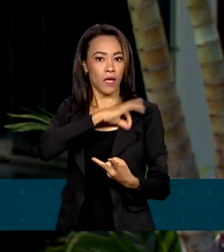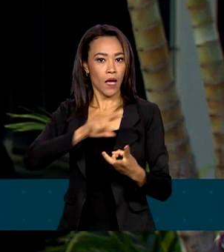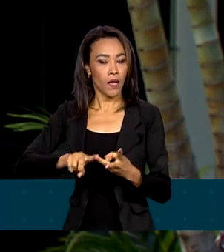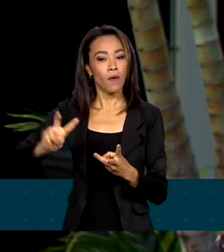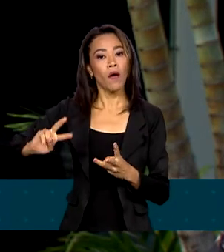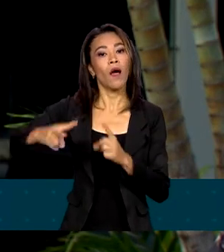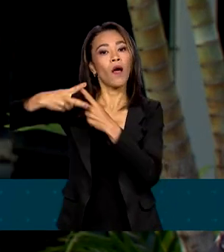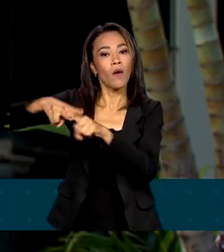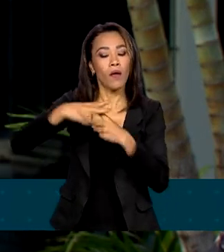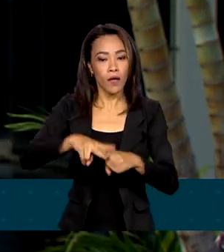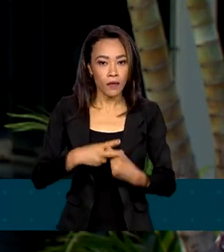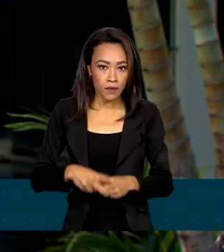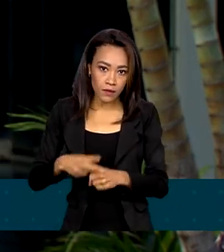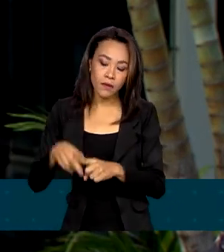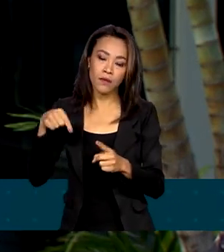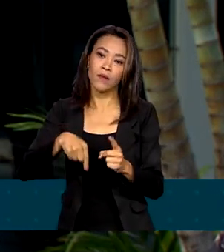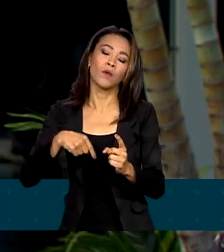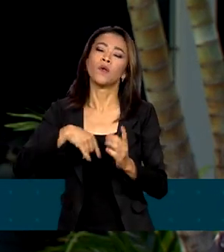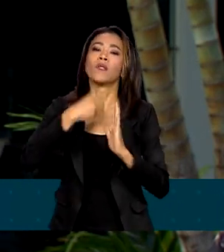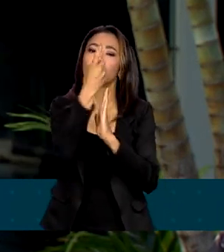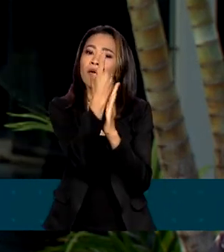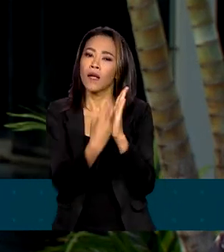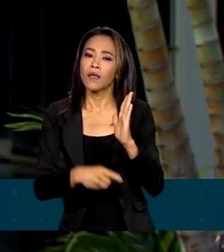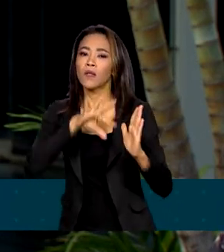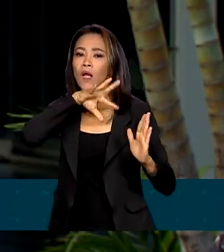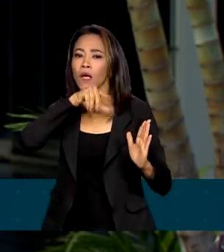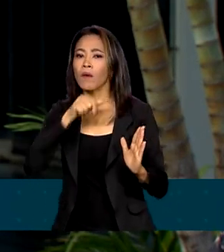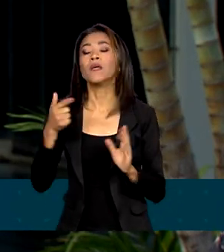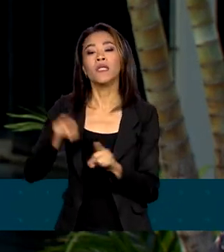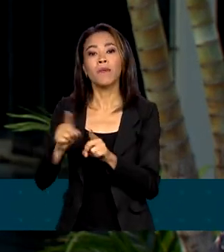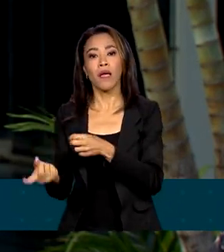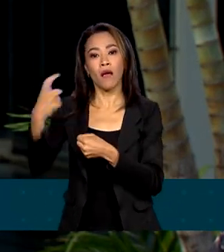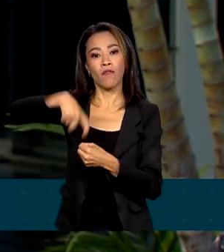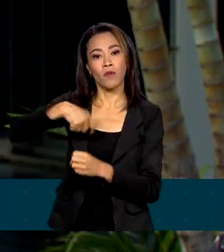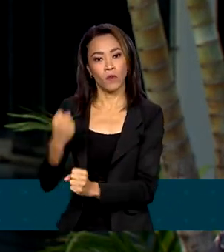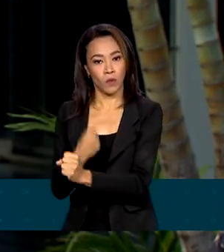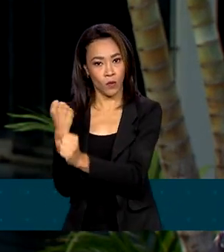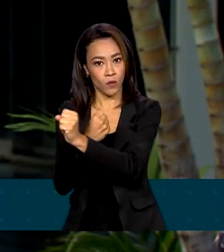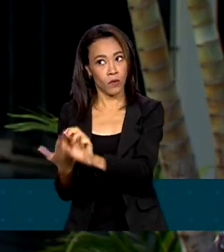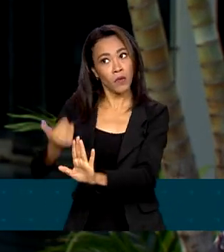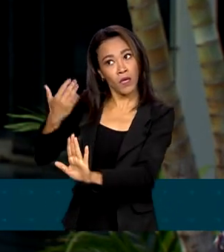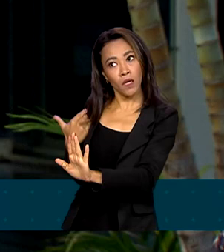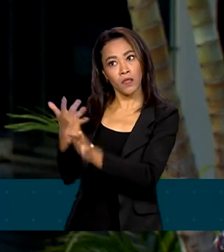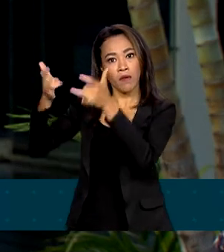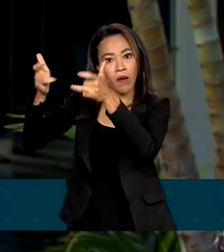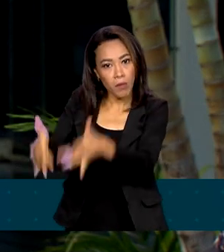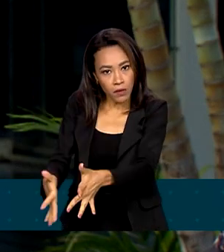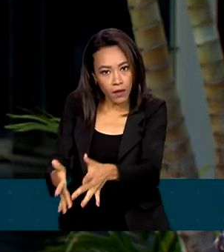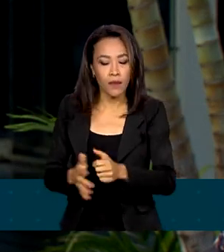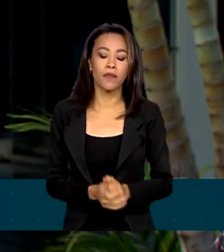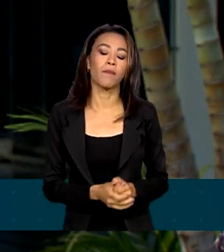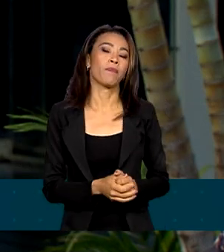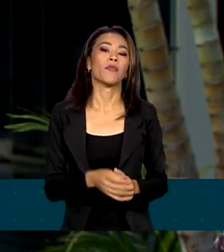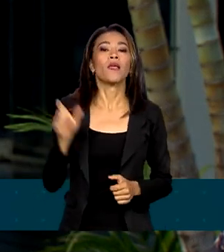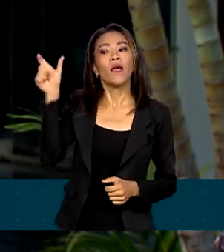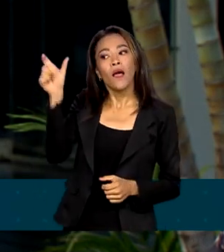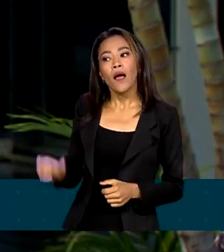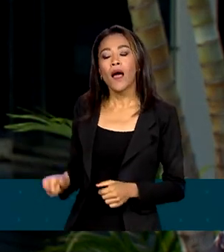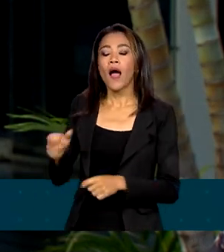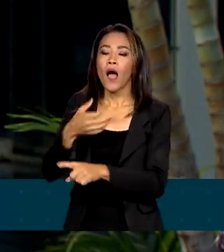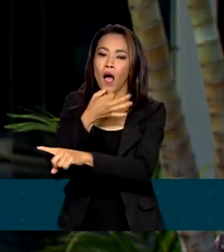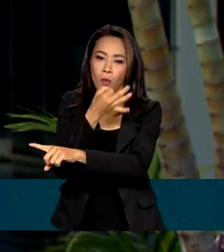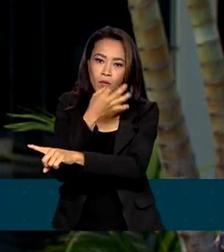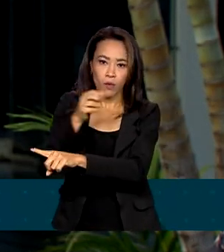imposto de renda e a retomada de obras que estavam paralisadas. O maior empecilho na avaliação de Luiz Marinho,